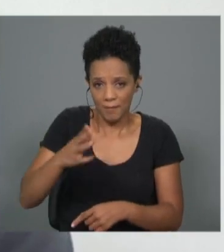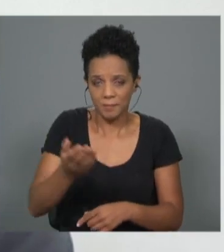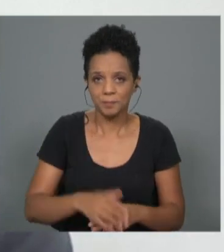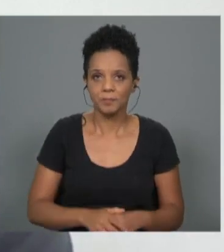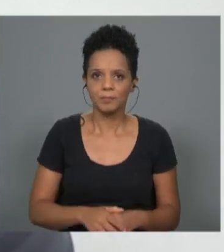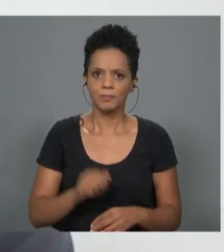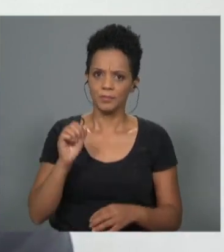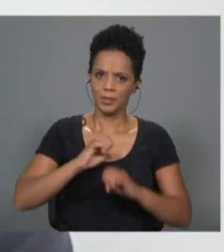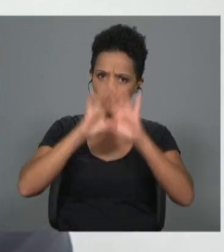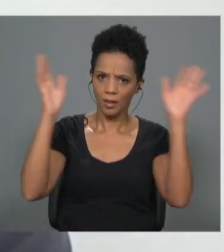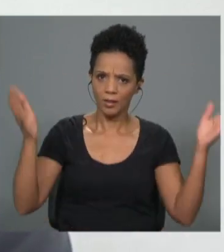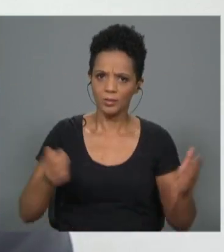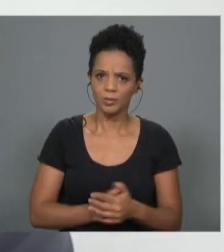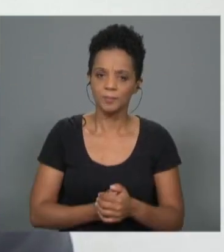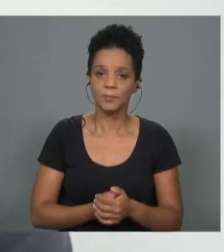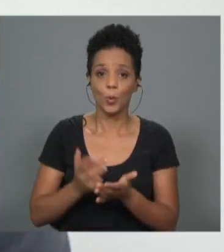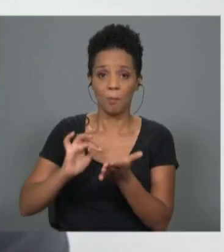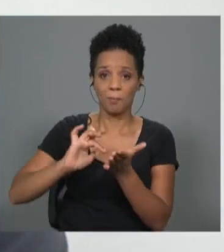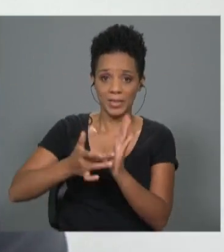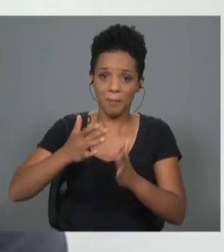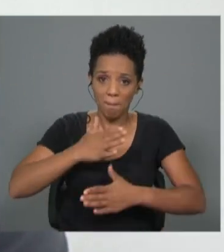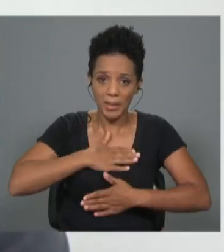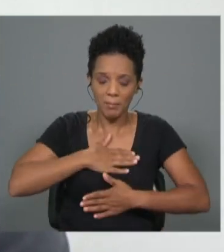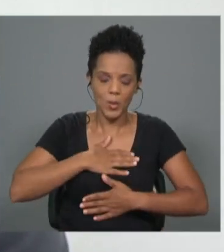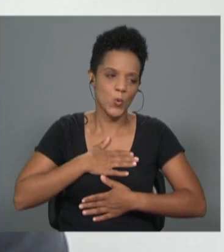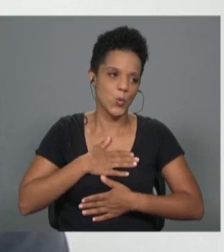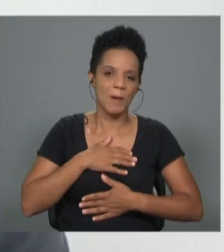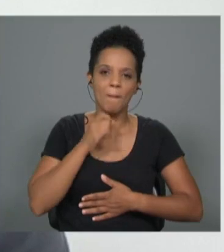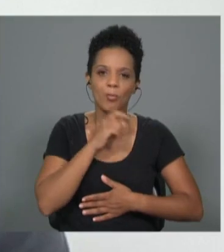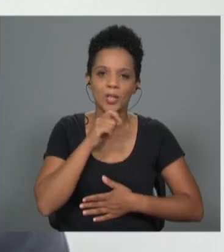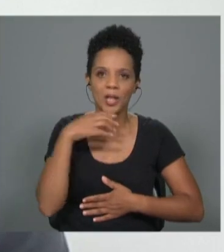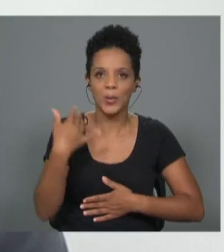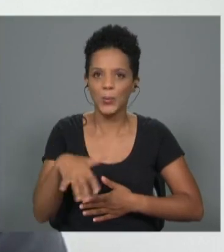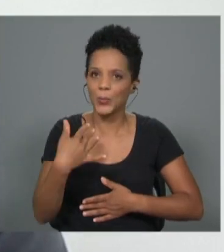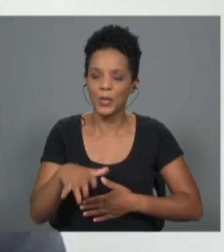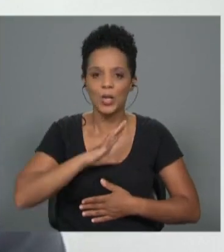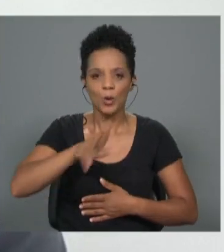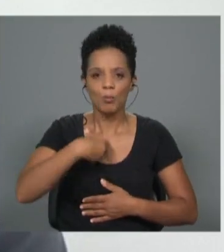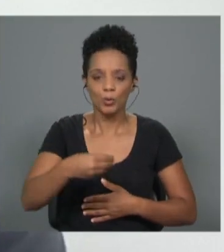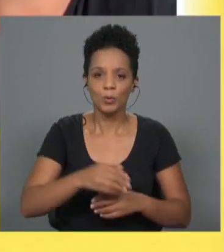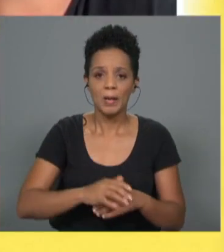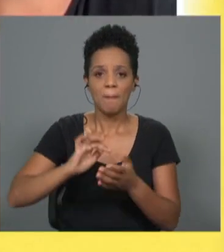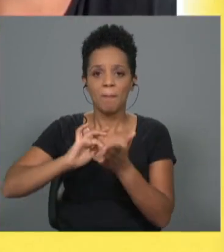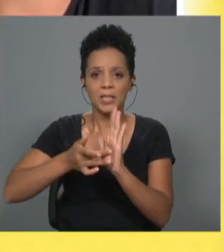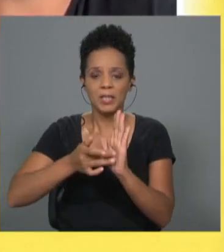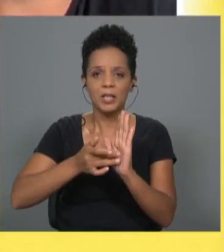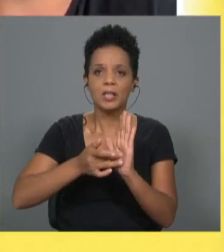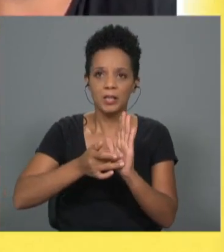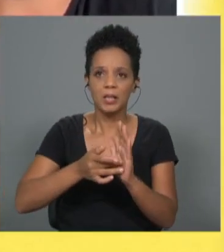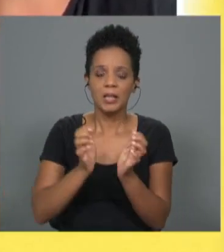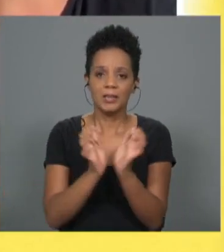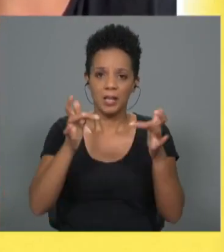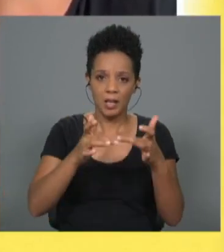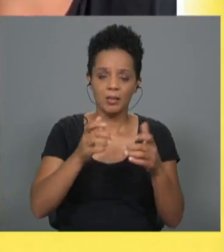Claro que sim. Aqui no Brasil, o Brasil para mim é das maiores oportunidades desperdiçadas do mundo. O Brasil não está no mapa dos nómatas digitais de todos.